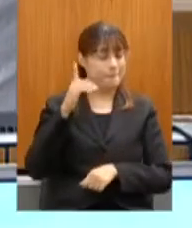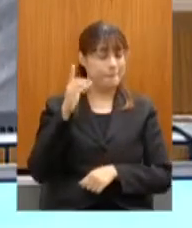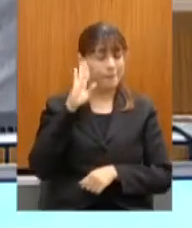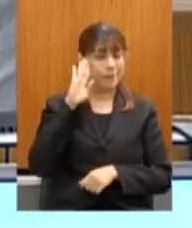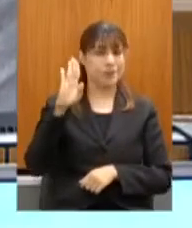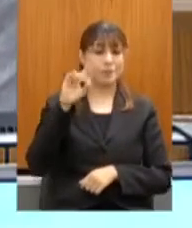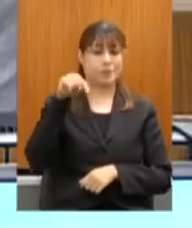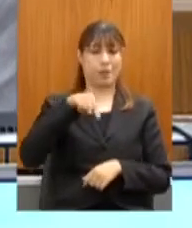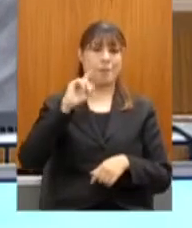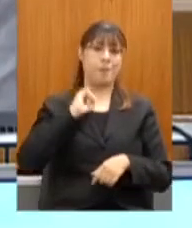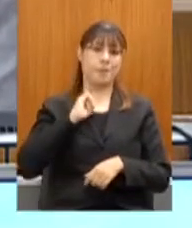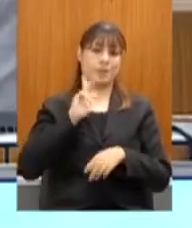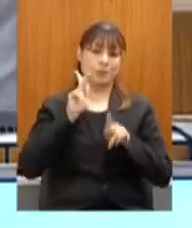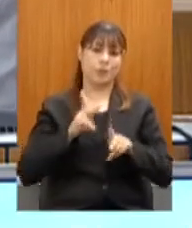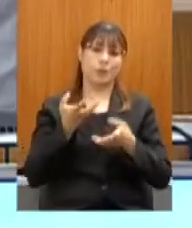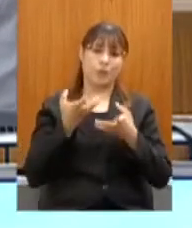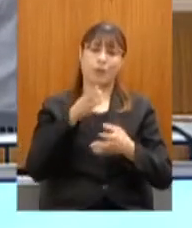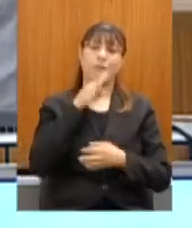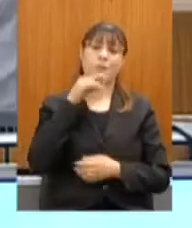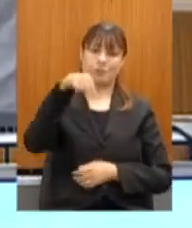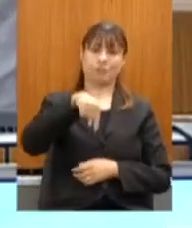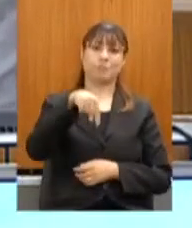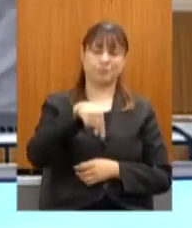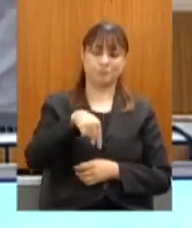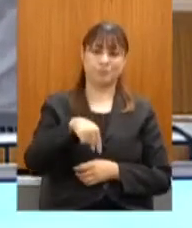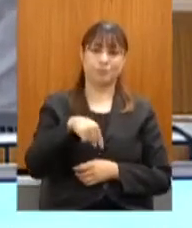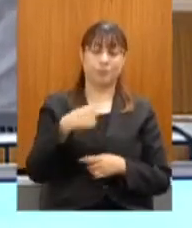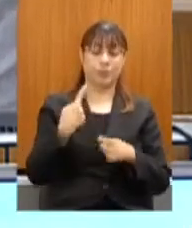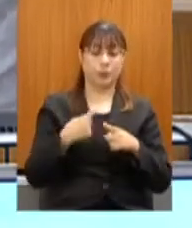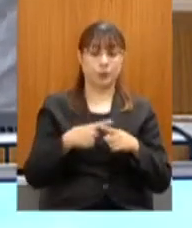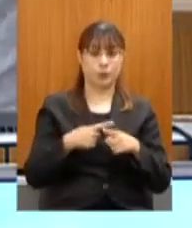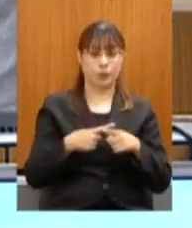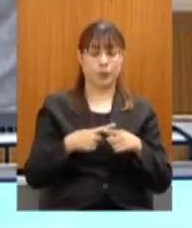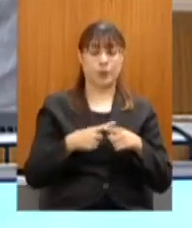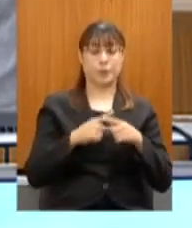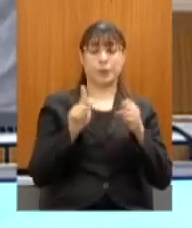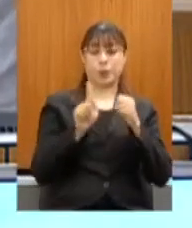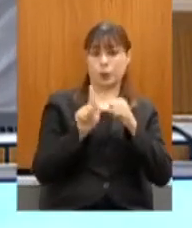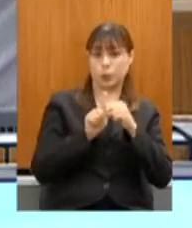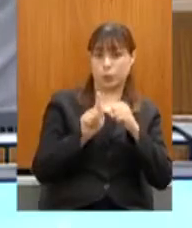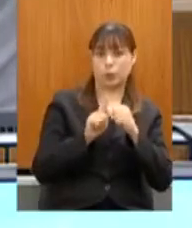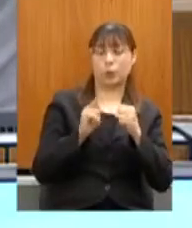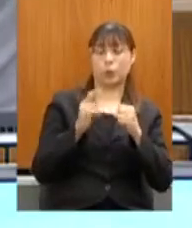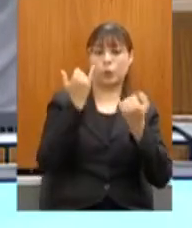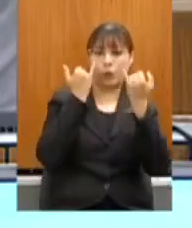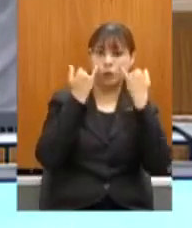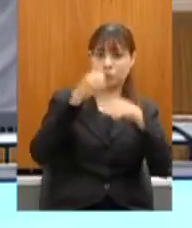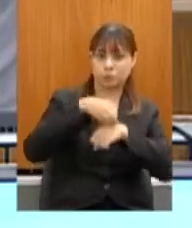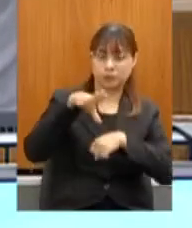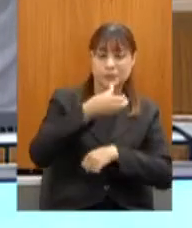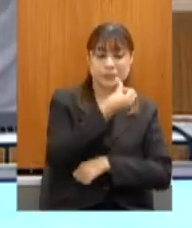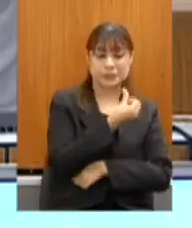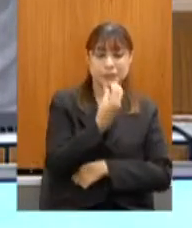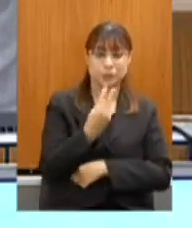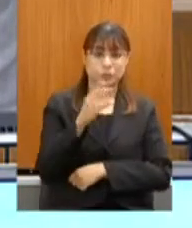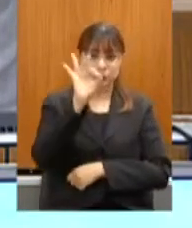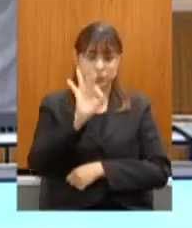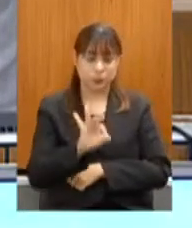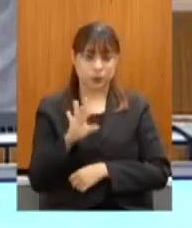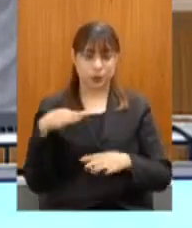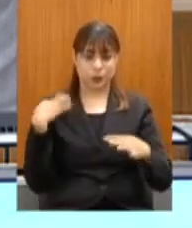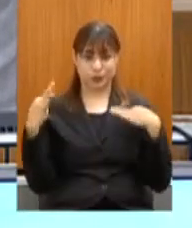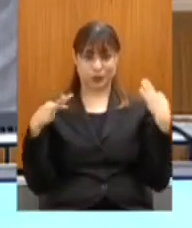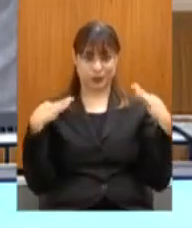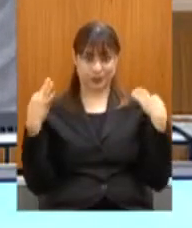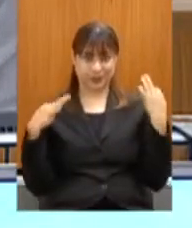Isso porque, segundo dados da Google, 62% do turismo, agora,